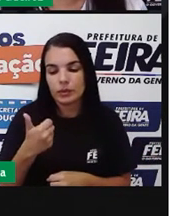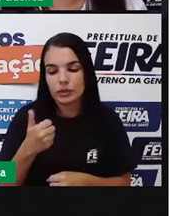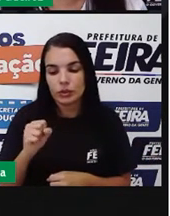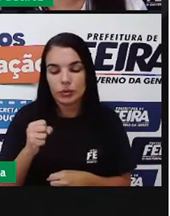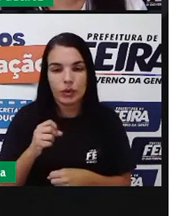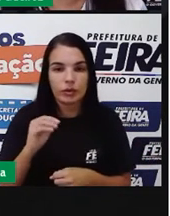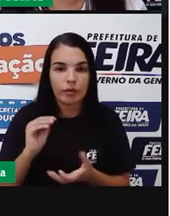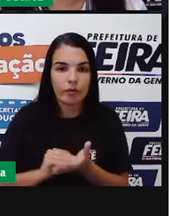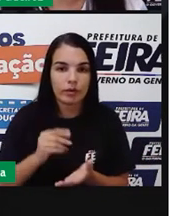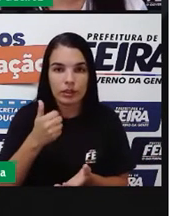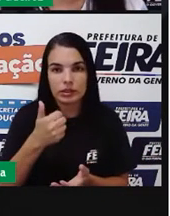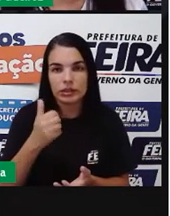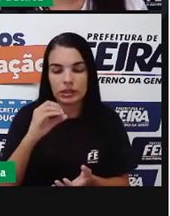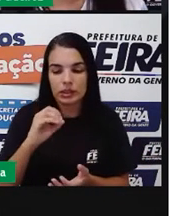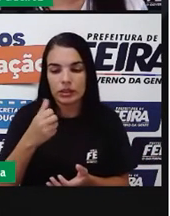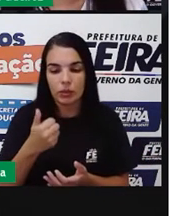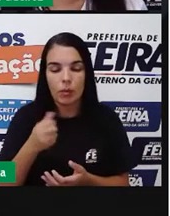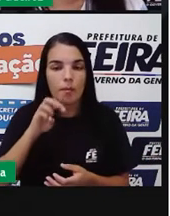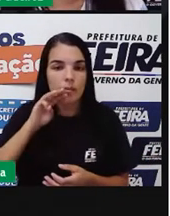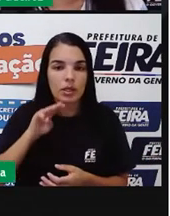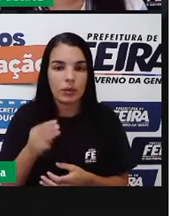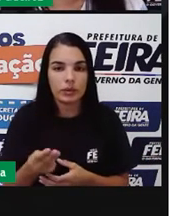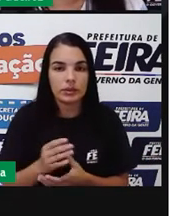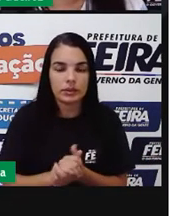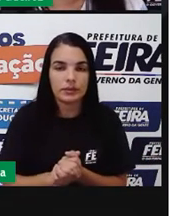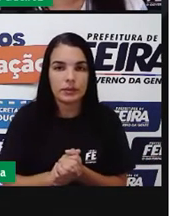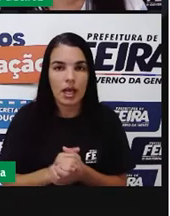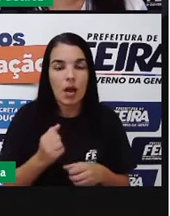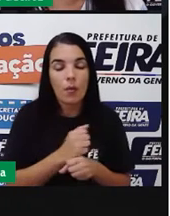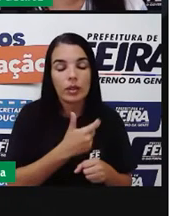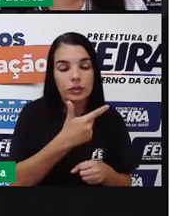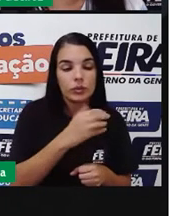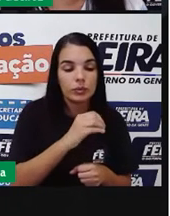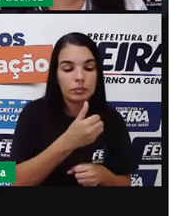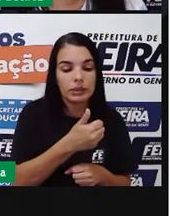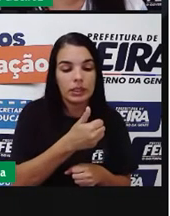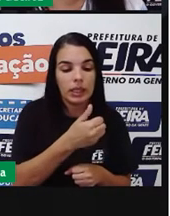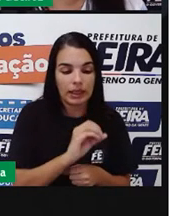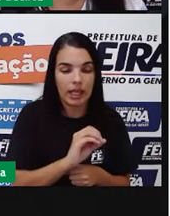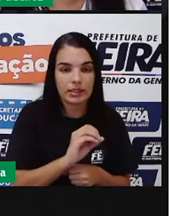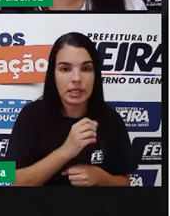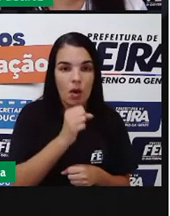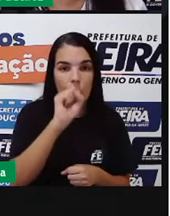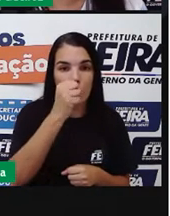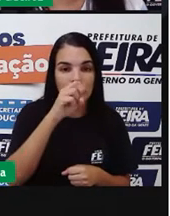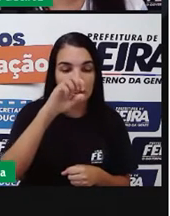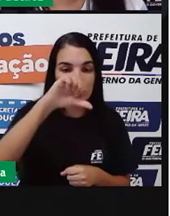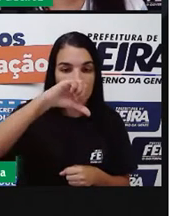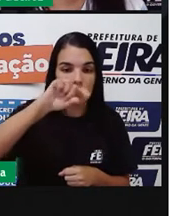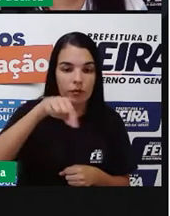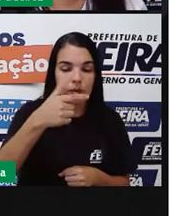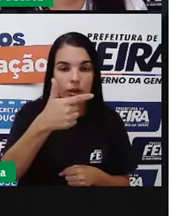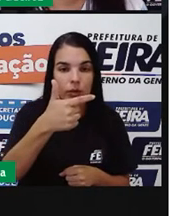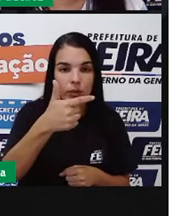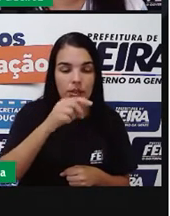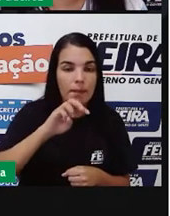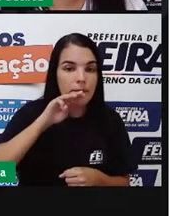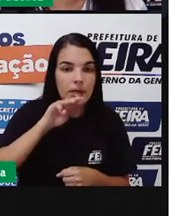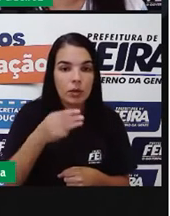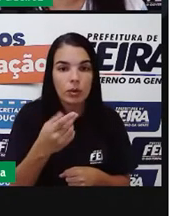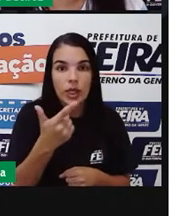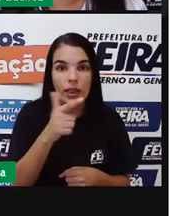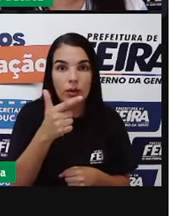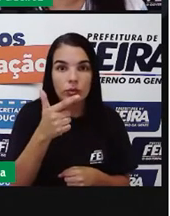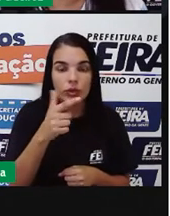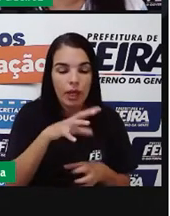rede de esgoto. Em 2010, 89,2 milhões não possuíam aí